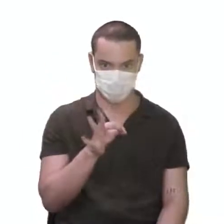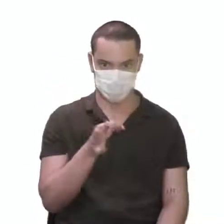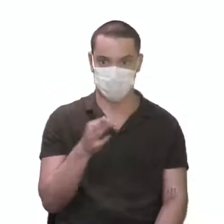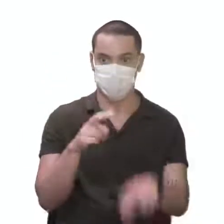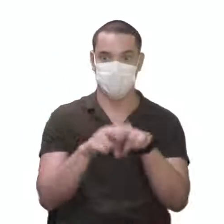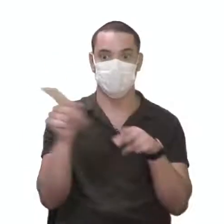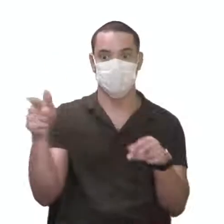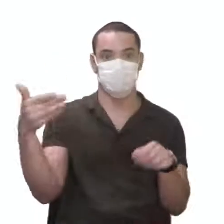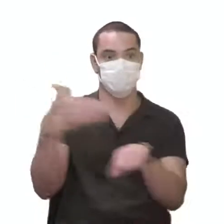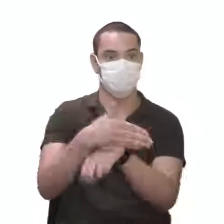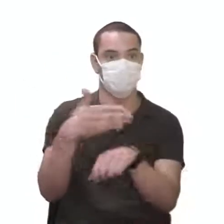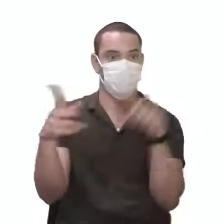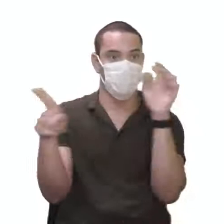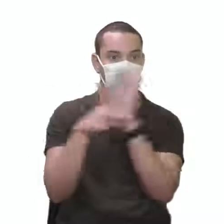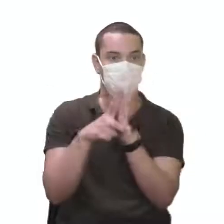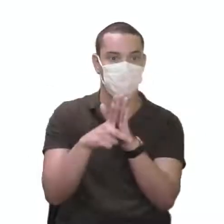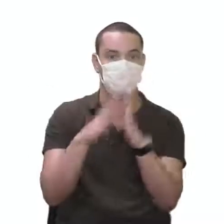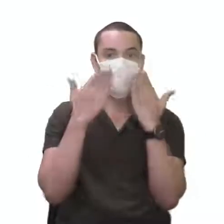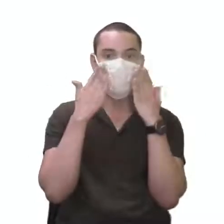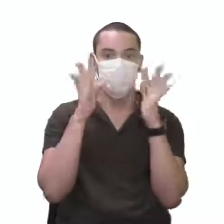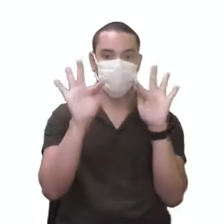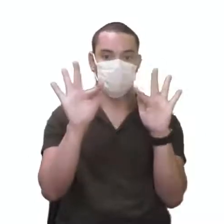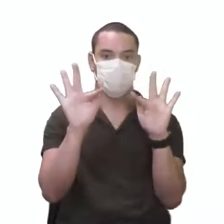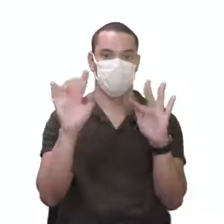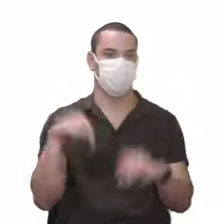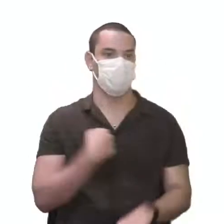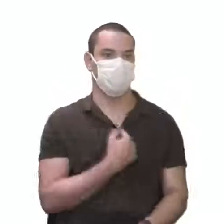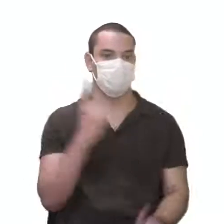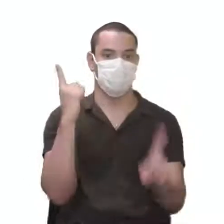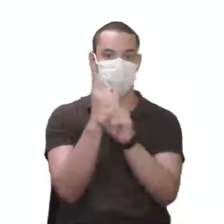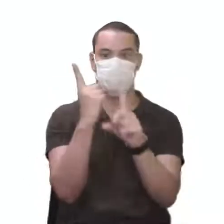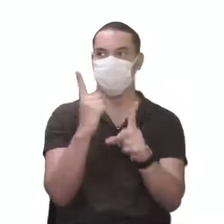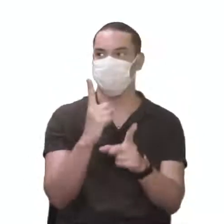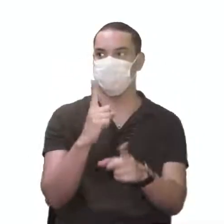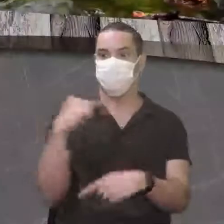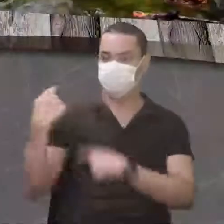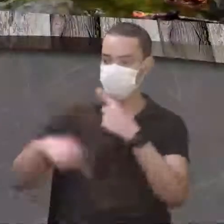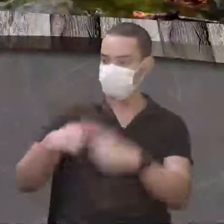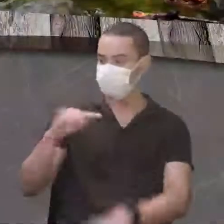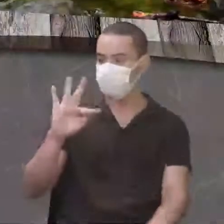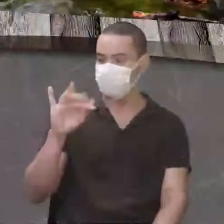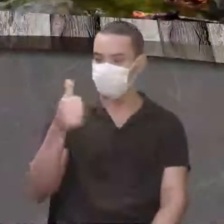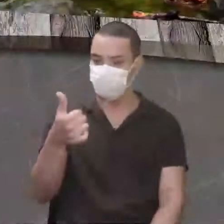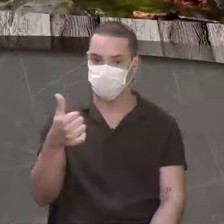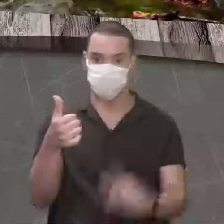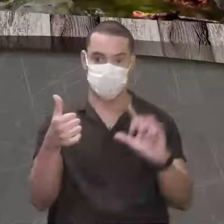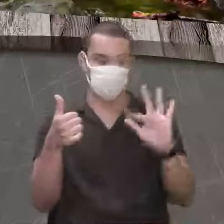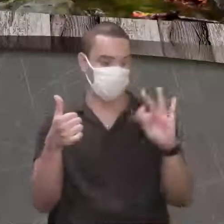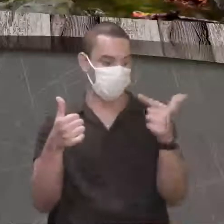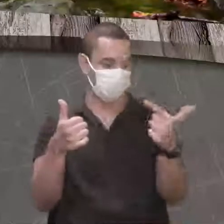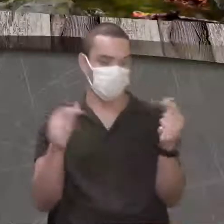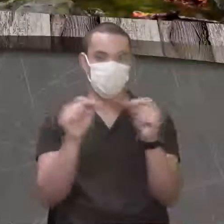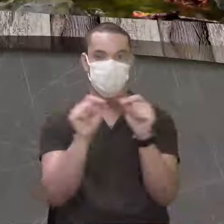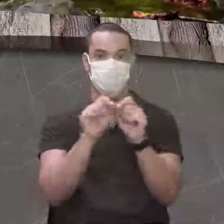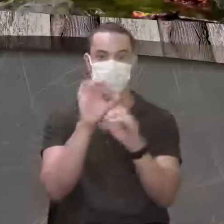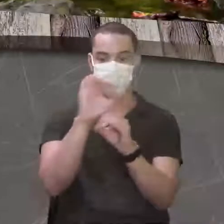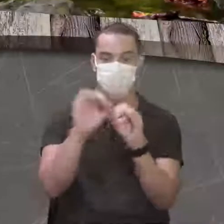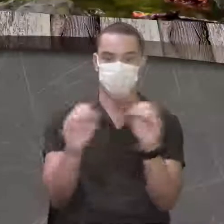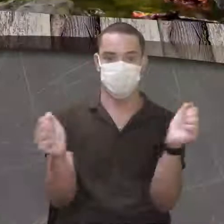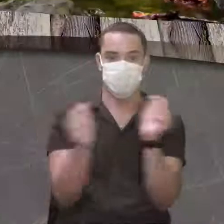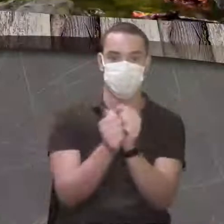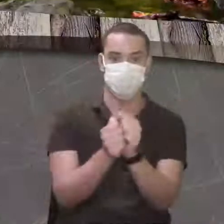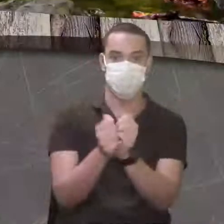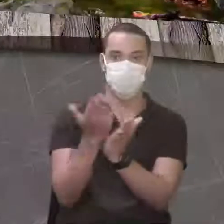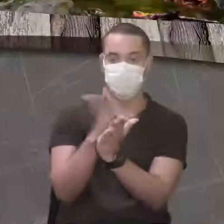Essa foi a frequência fenotípica agora esperada tanto na geração F1 como na geração F2 que ele fez o cruzamento dos